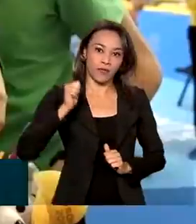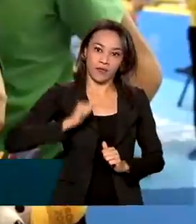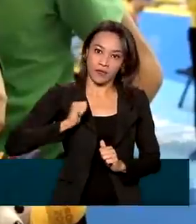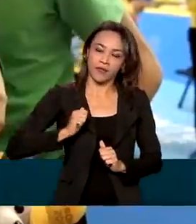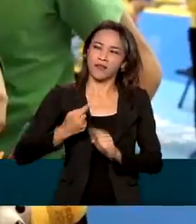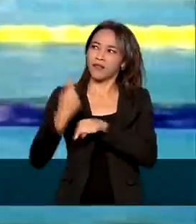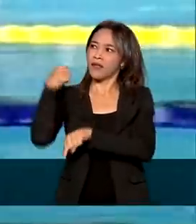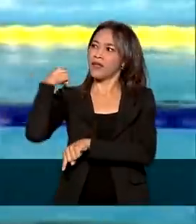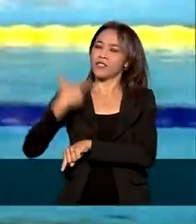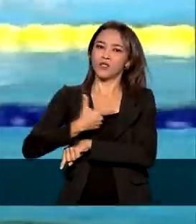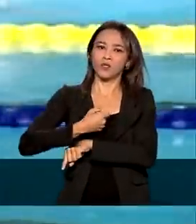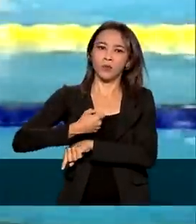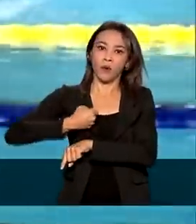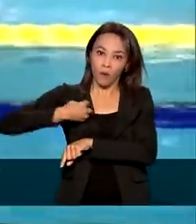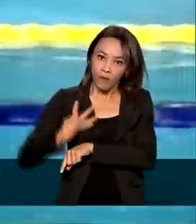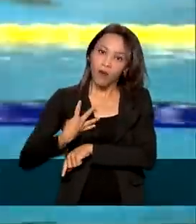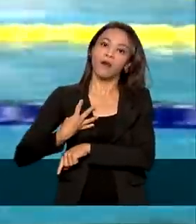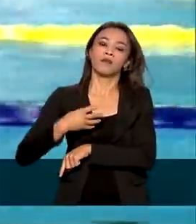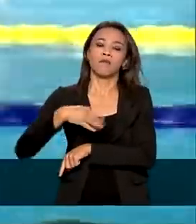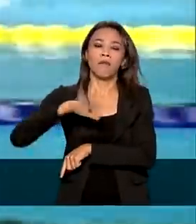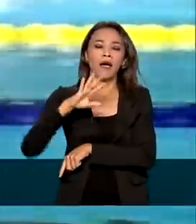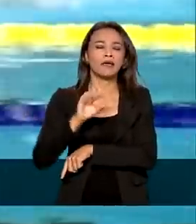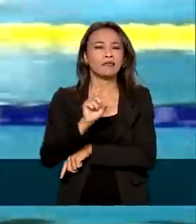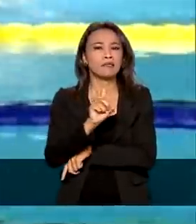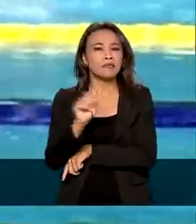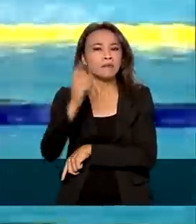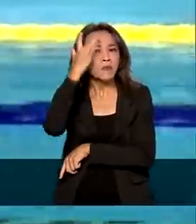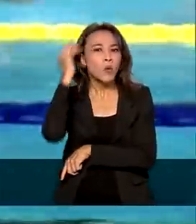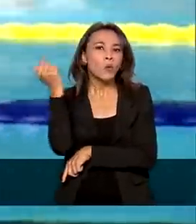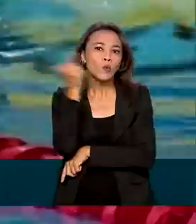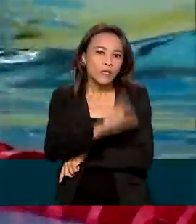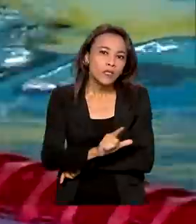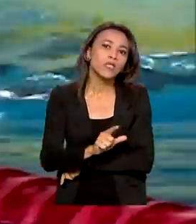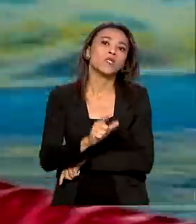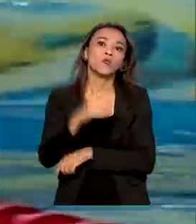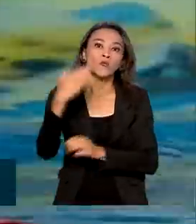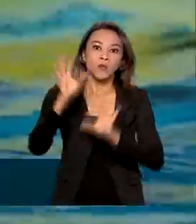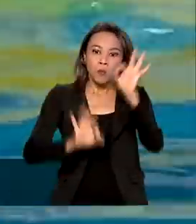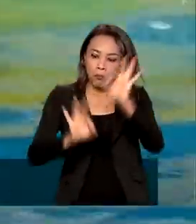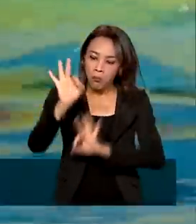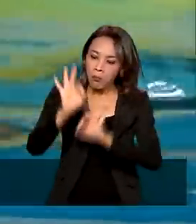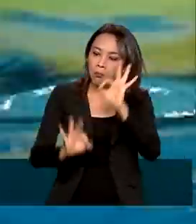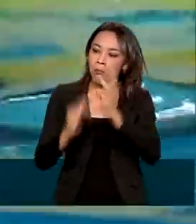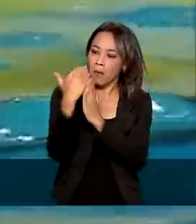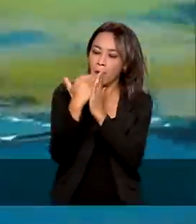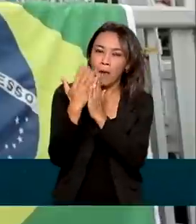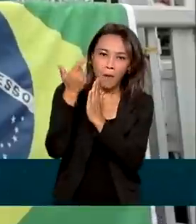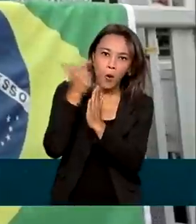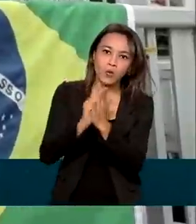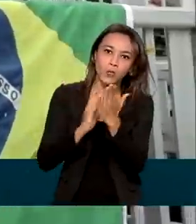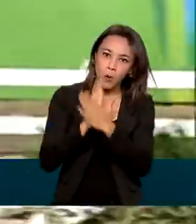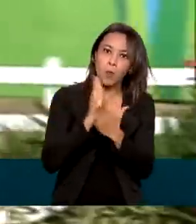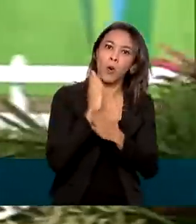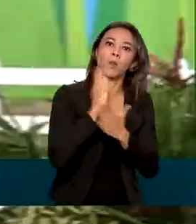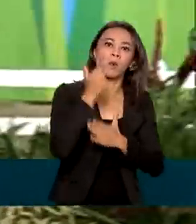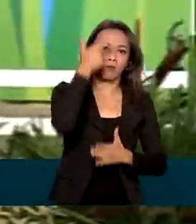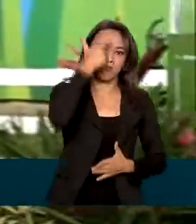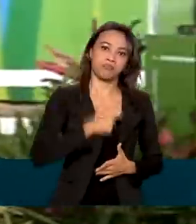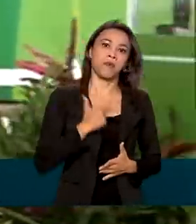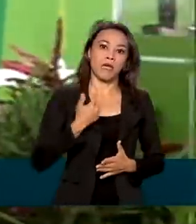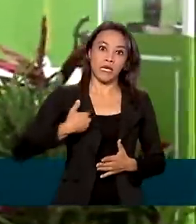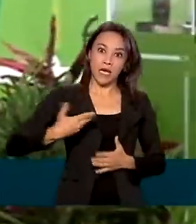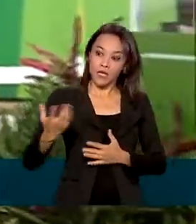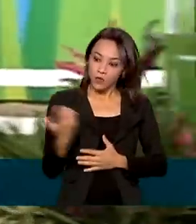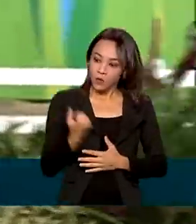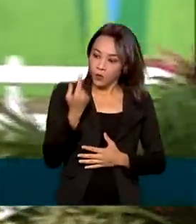Mais de 7.100 bolsistas tiveram seus planos esportivos aprovados e utilizam os recursos para se